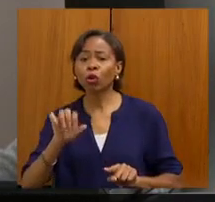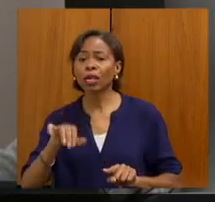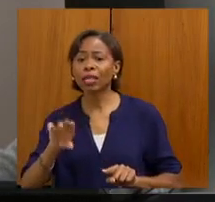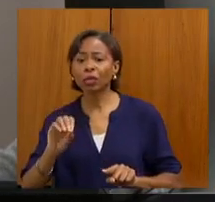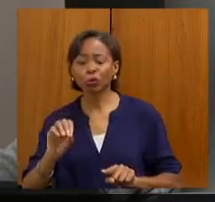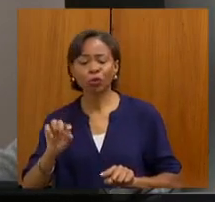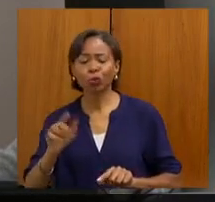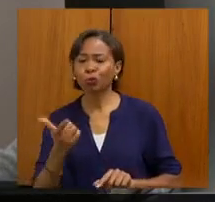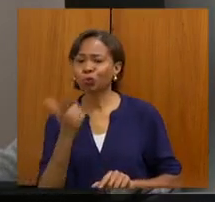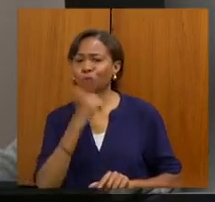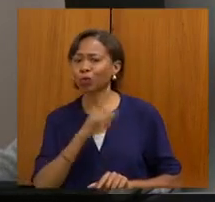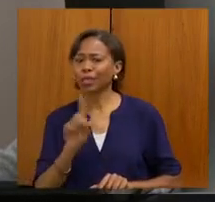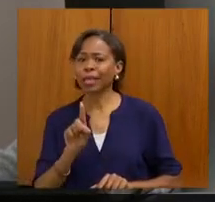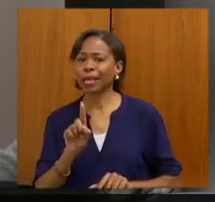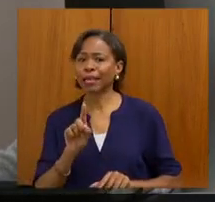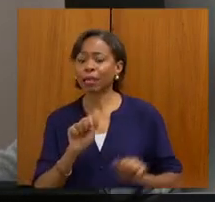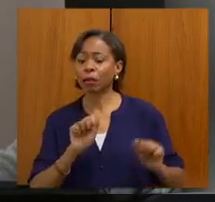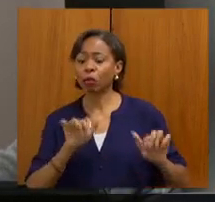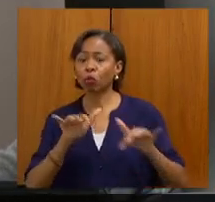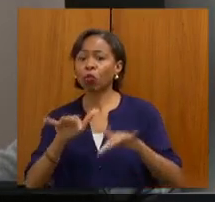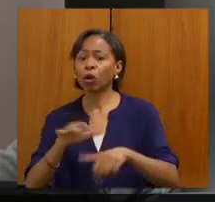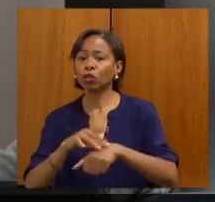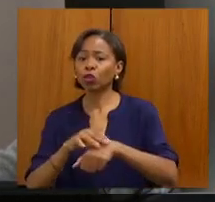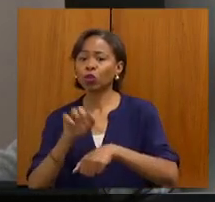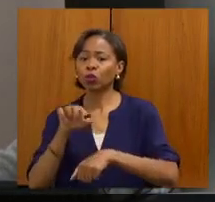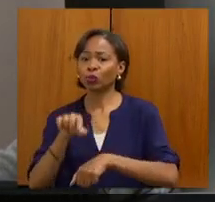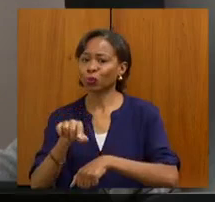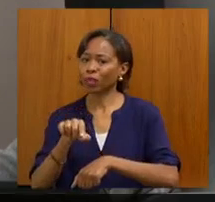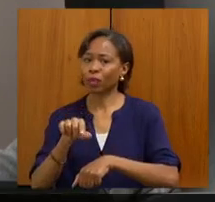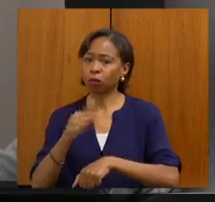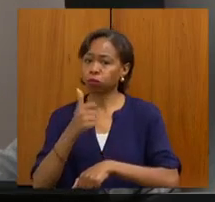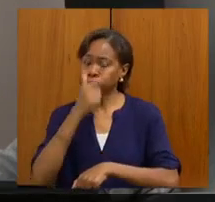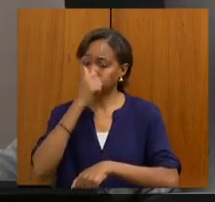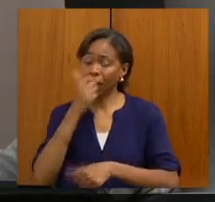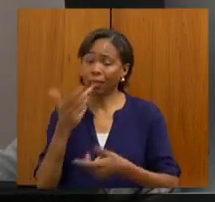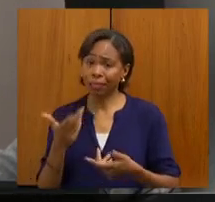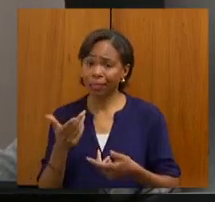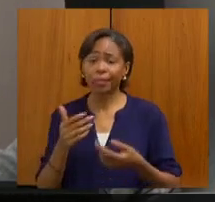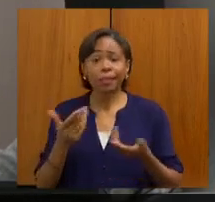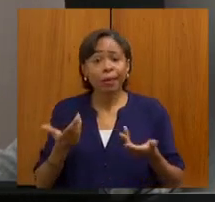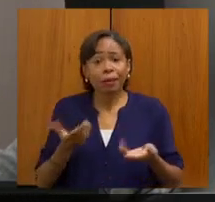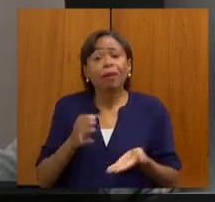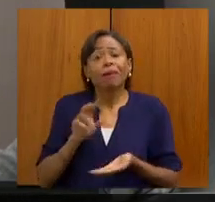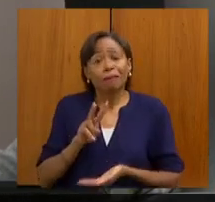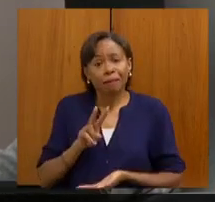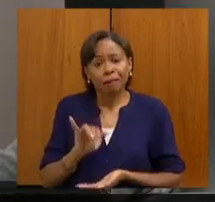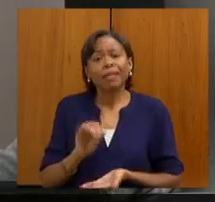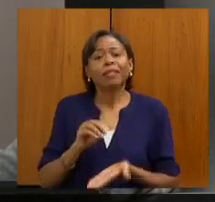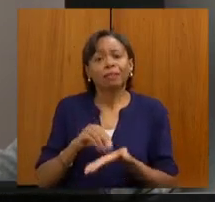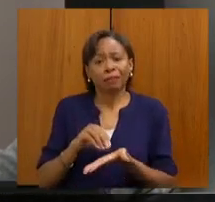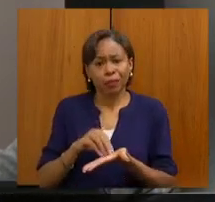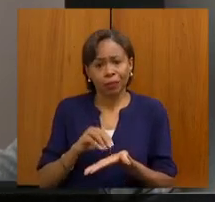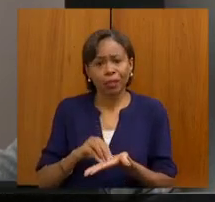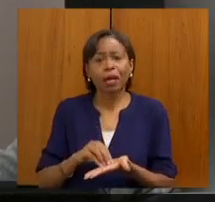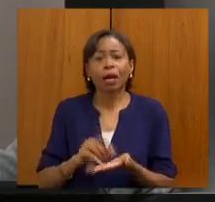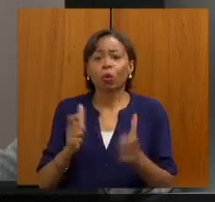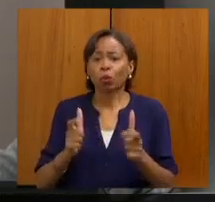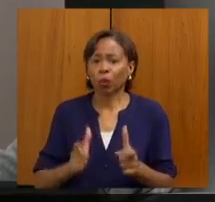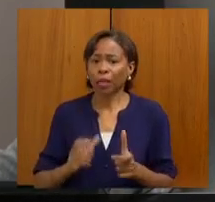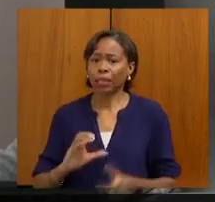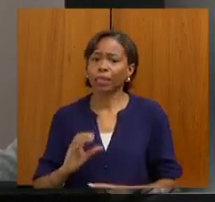momento que mais necessitamos, uma porta, um leito CTI, para poder atender a nossa população.